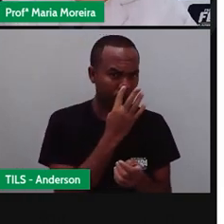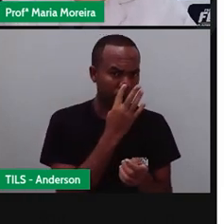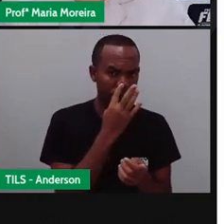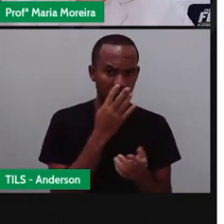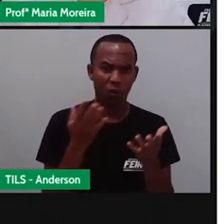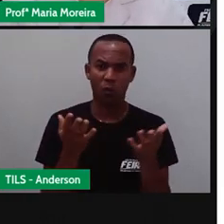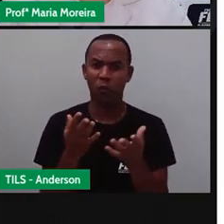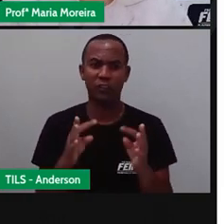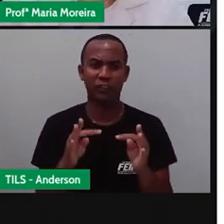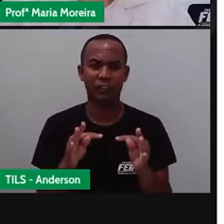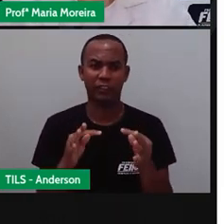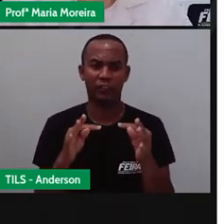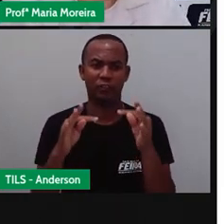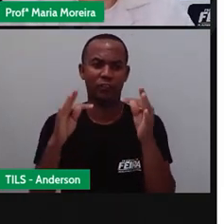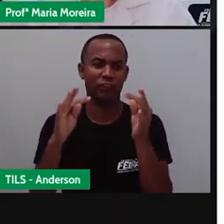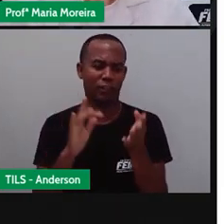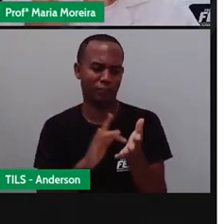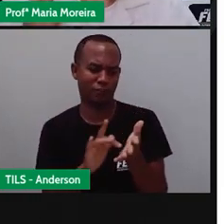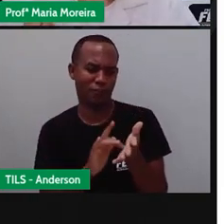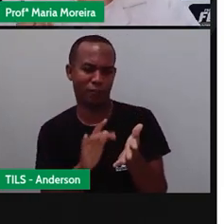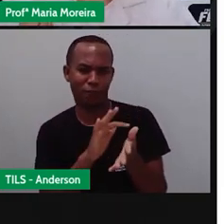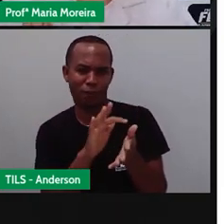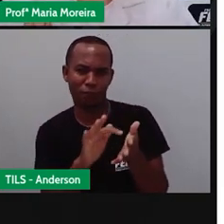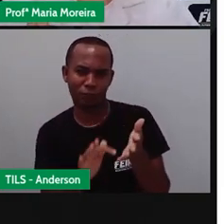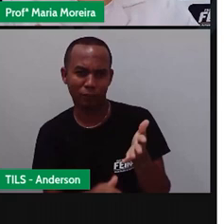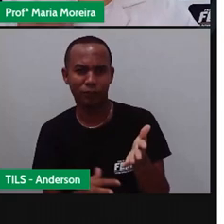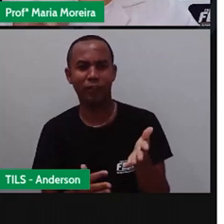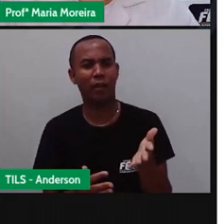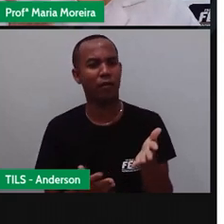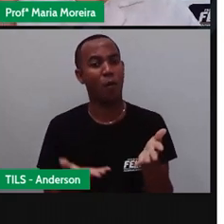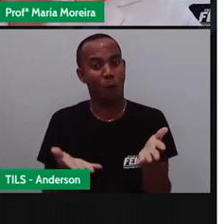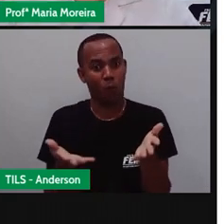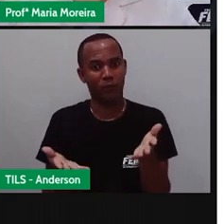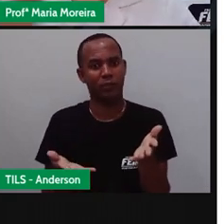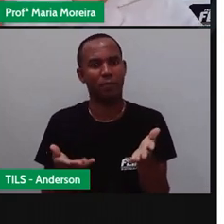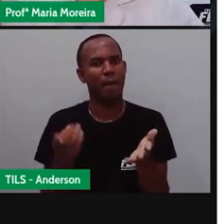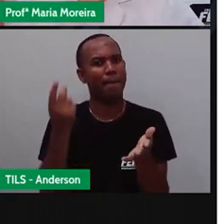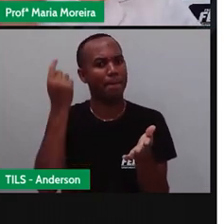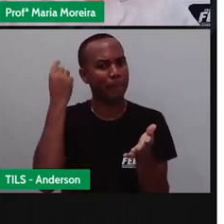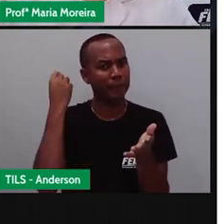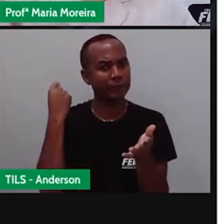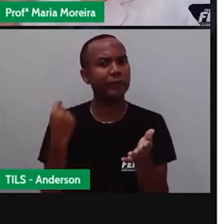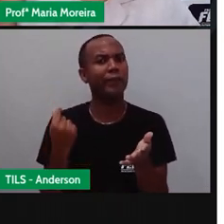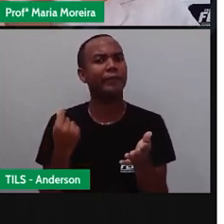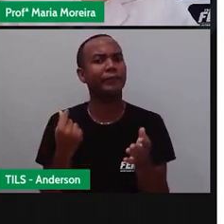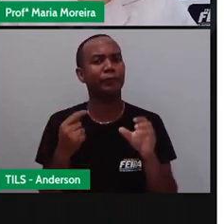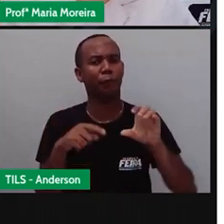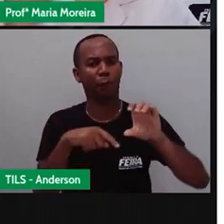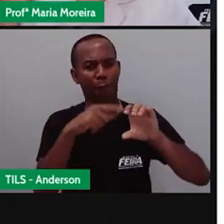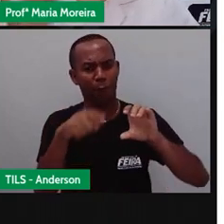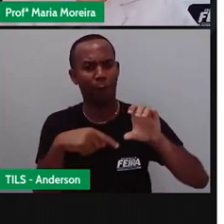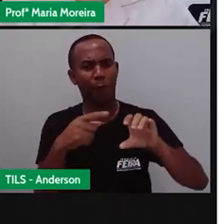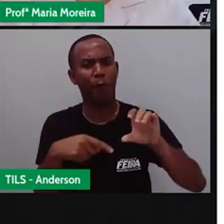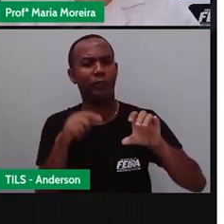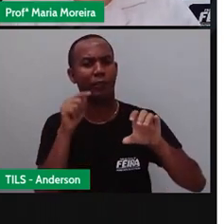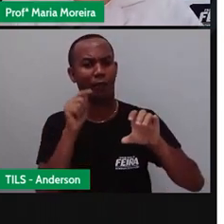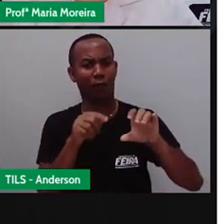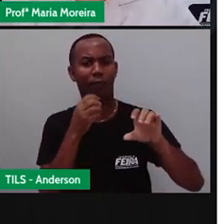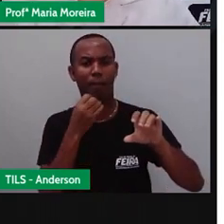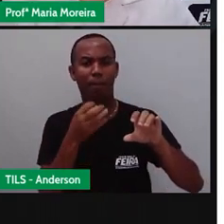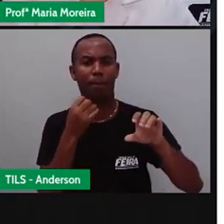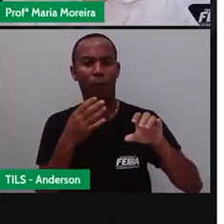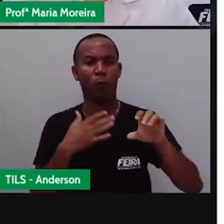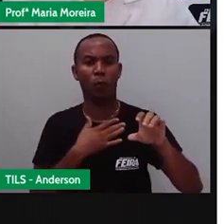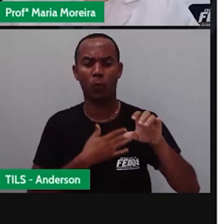tecnologia para a gente é o quê? Celular, internet. Mas, naquela época, a roda foi uma tecnologia muito